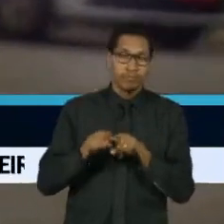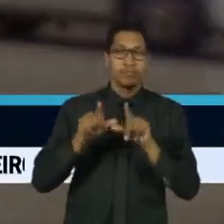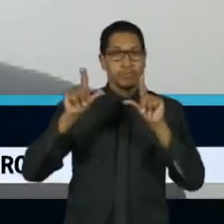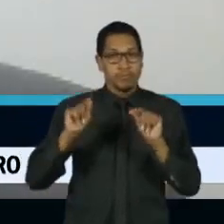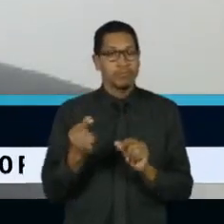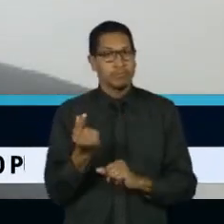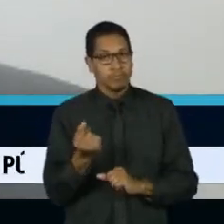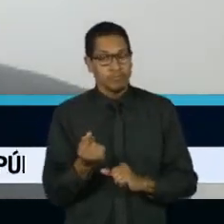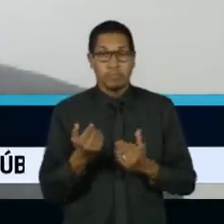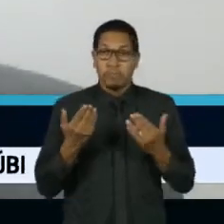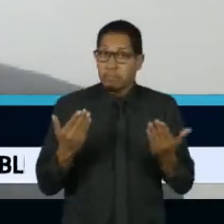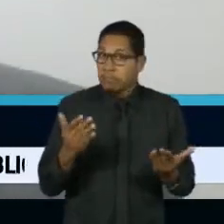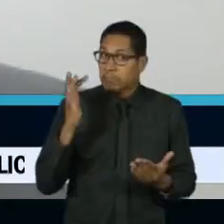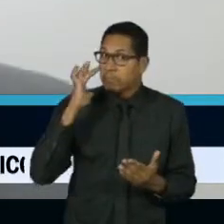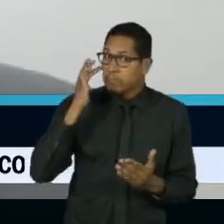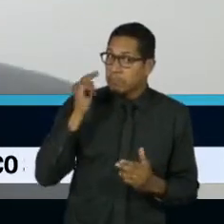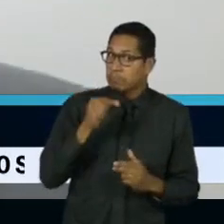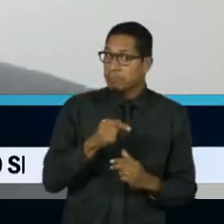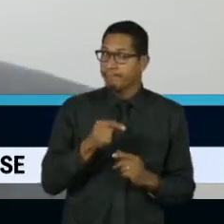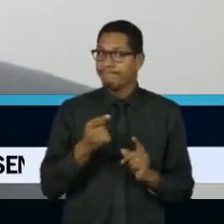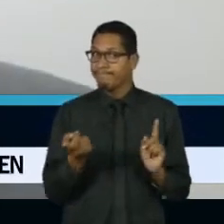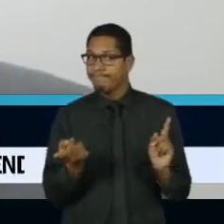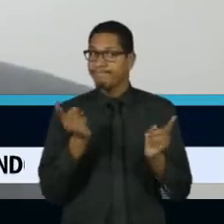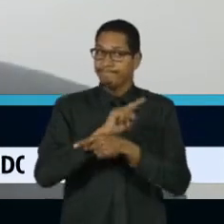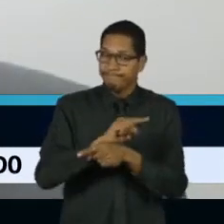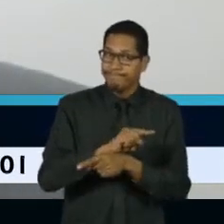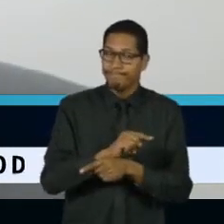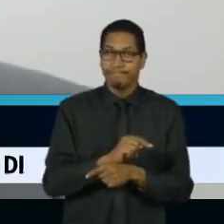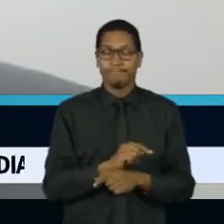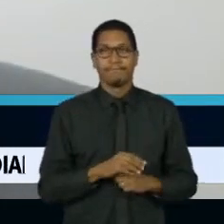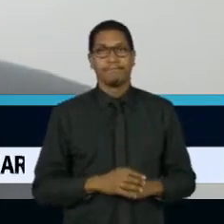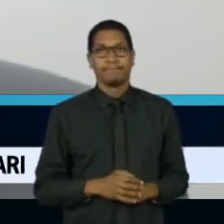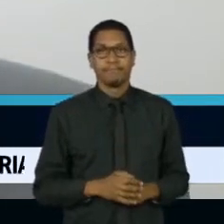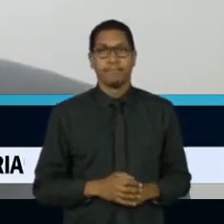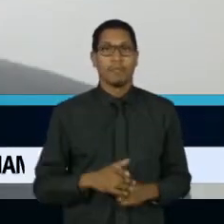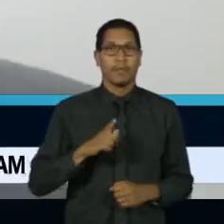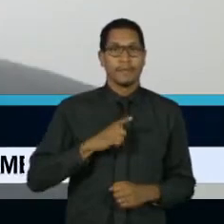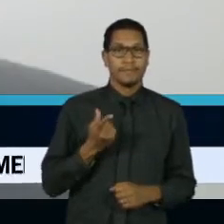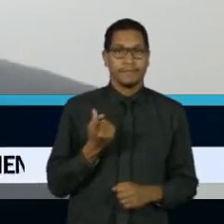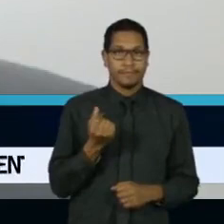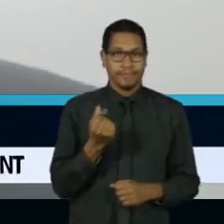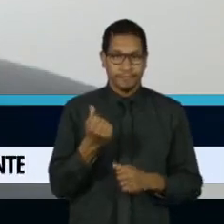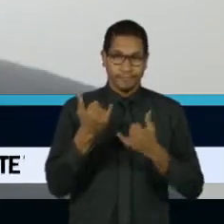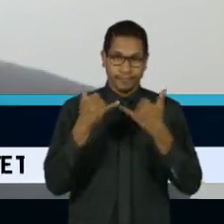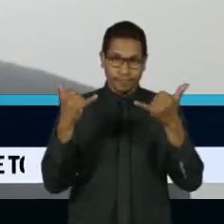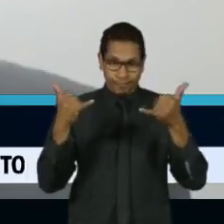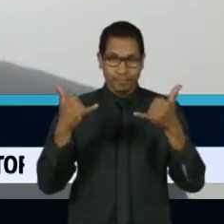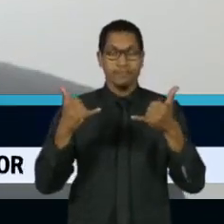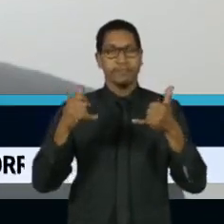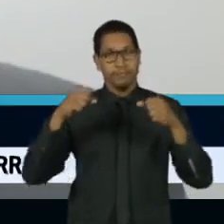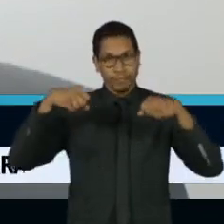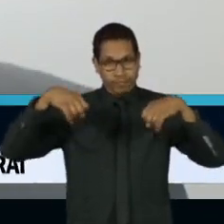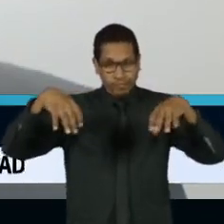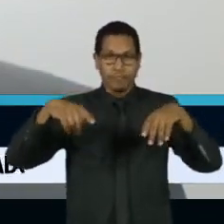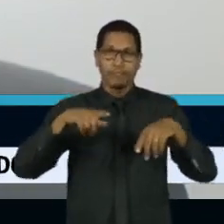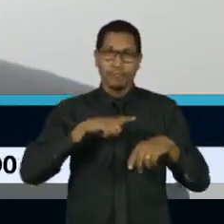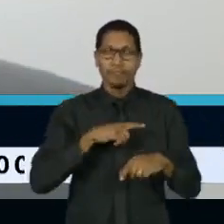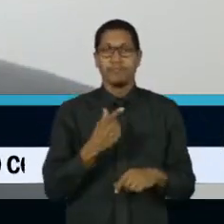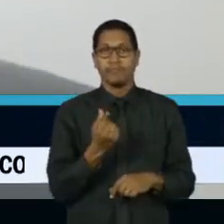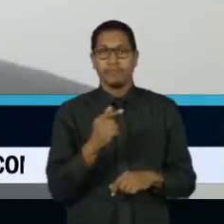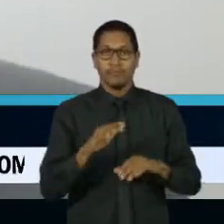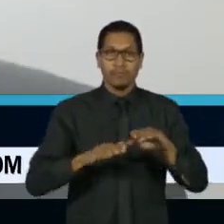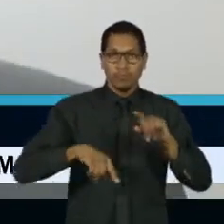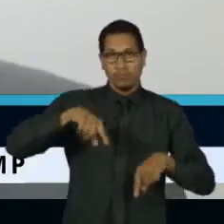limitado. No caso da energia elétrica, ela tem preços não tão flutuantes quanto